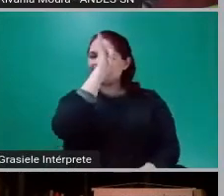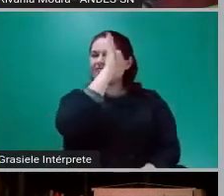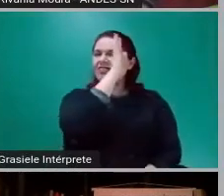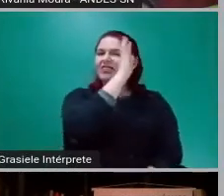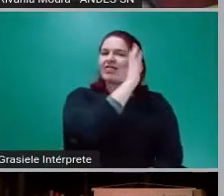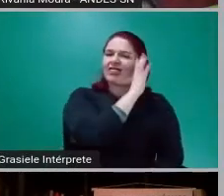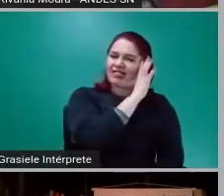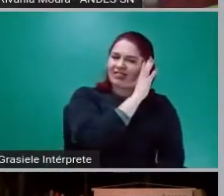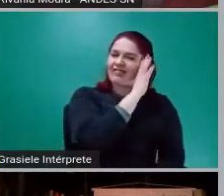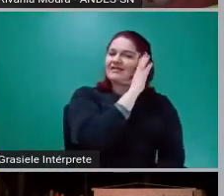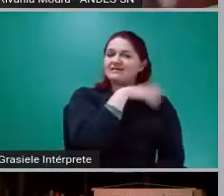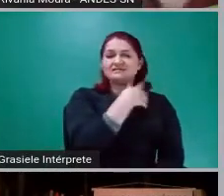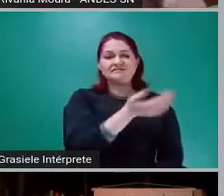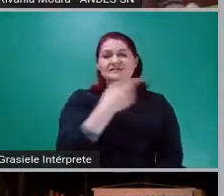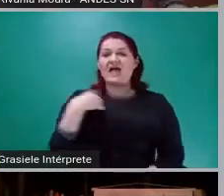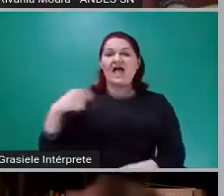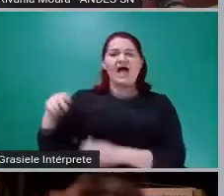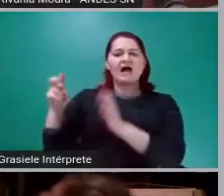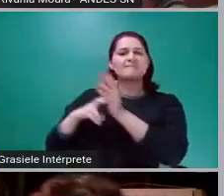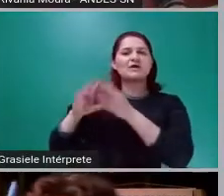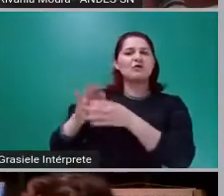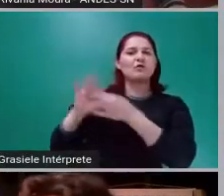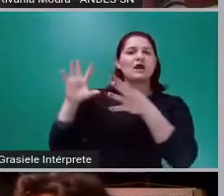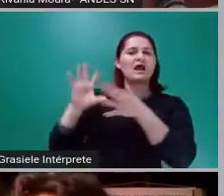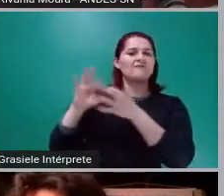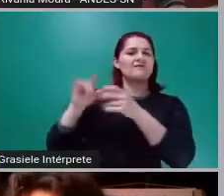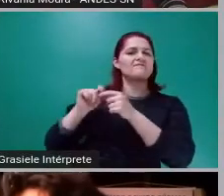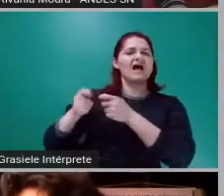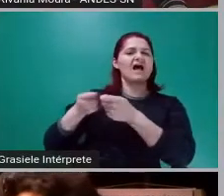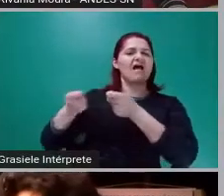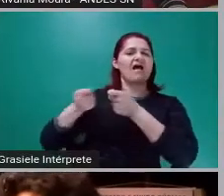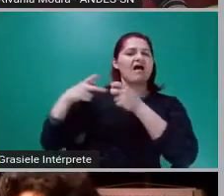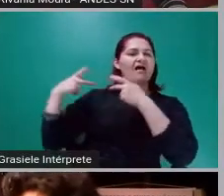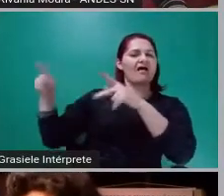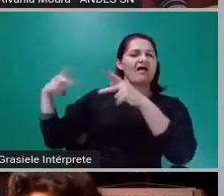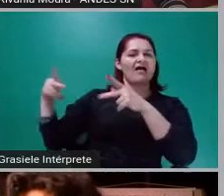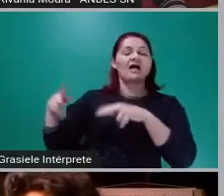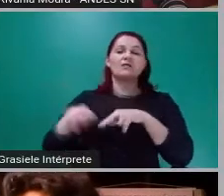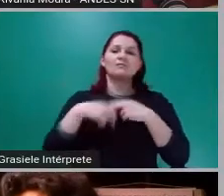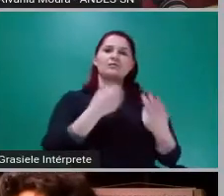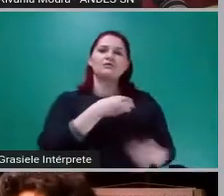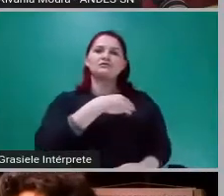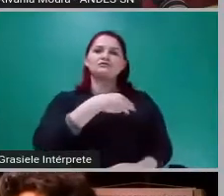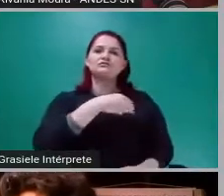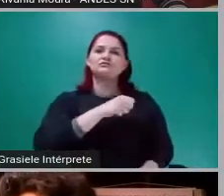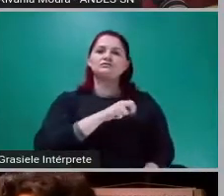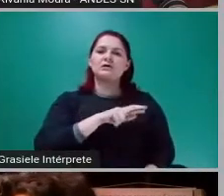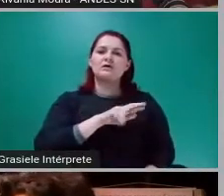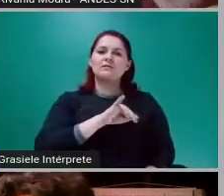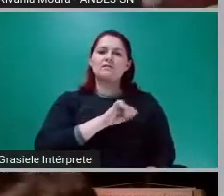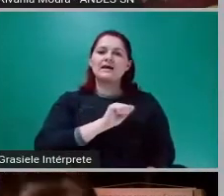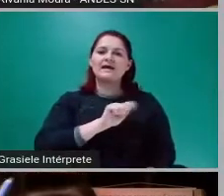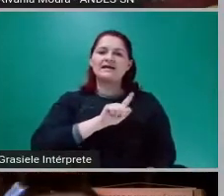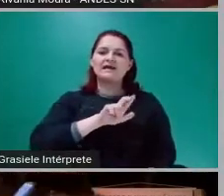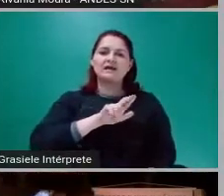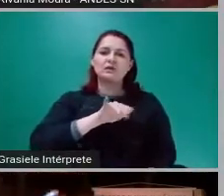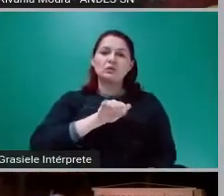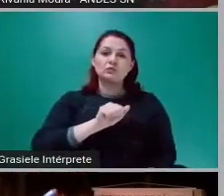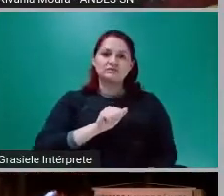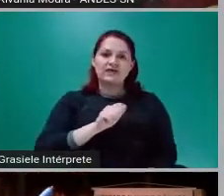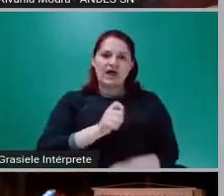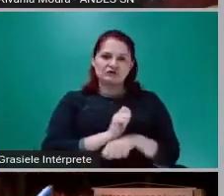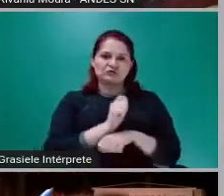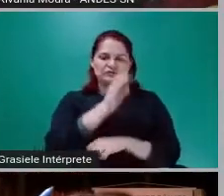Lúcia completamente alucinada e croca de tanto gritar para dizer gente, presta atenção aqui, presta atenção ali. Bom,